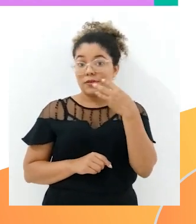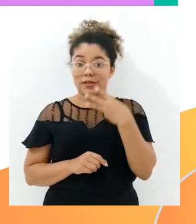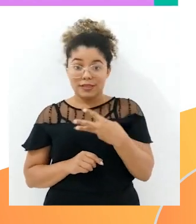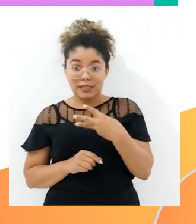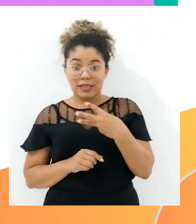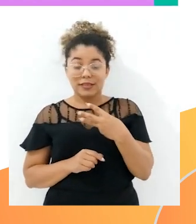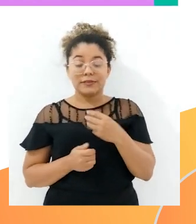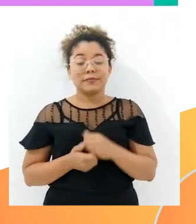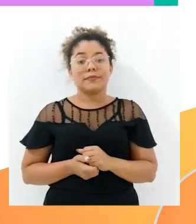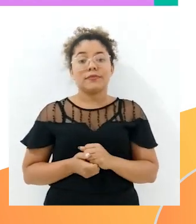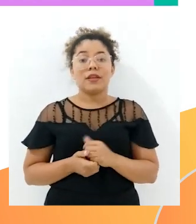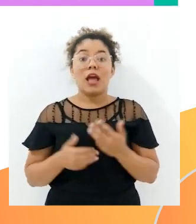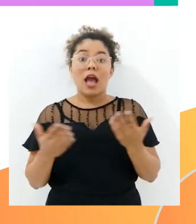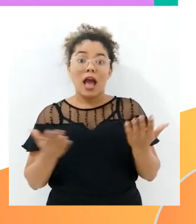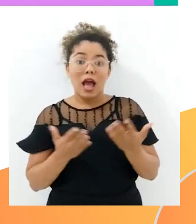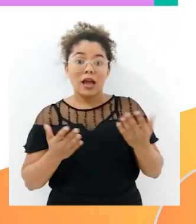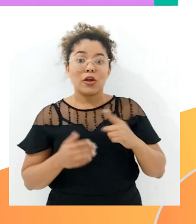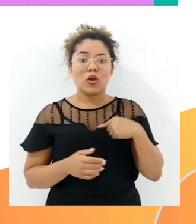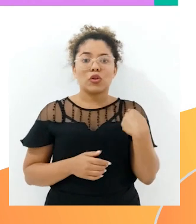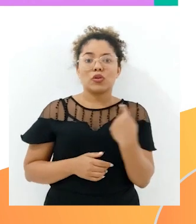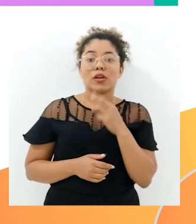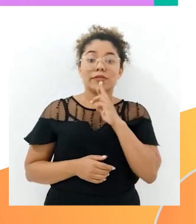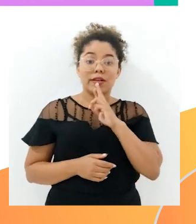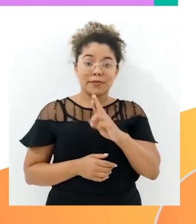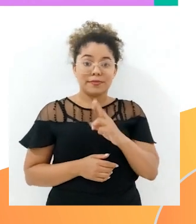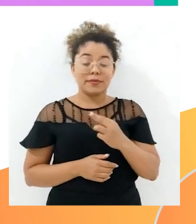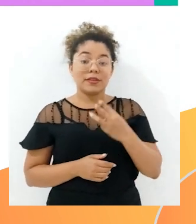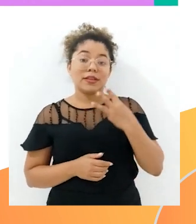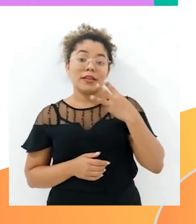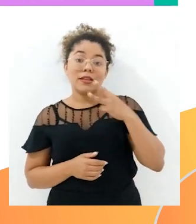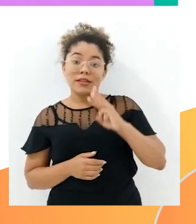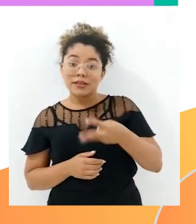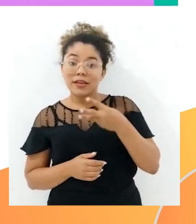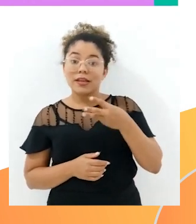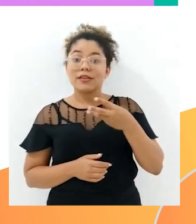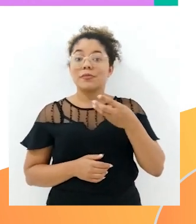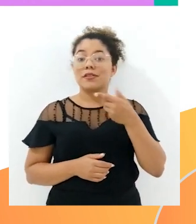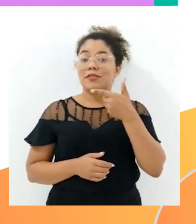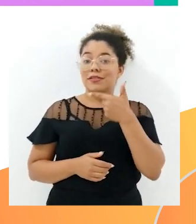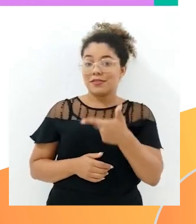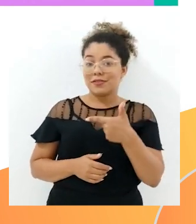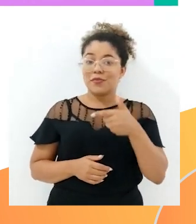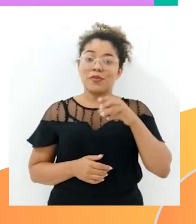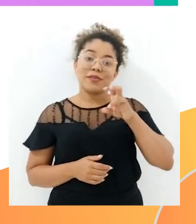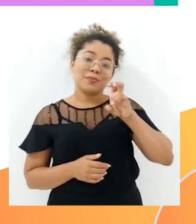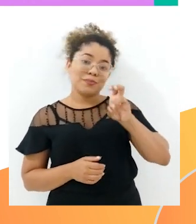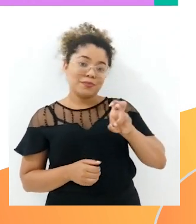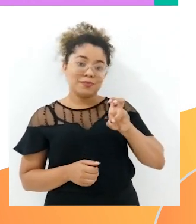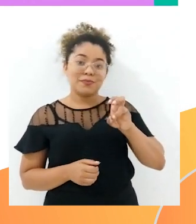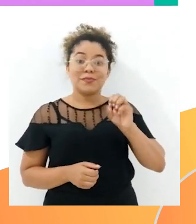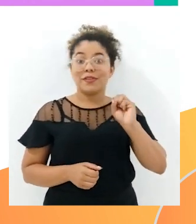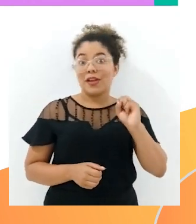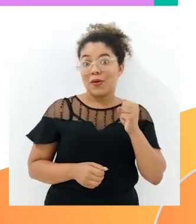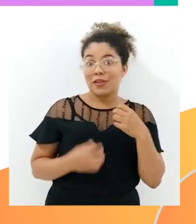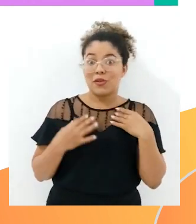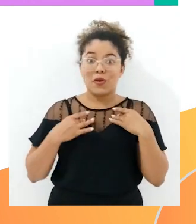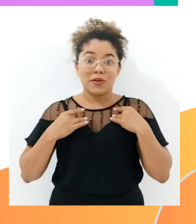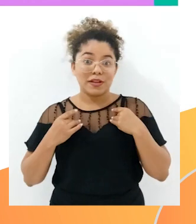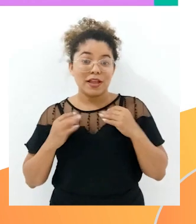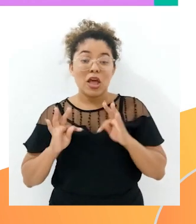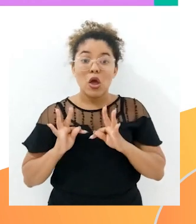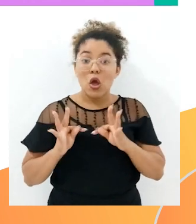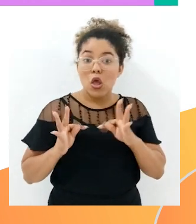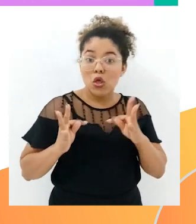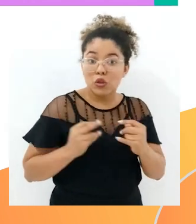3. Logo, o nosso resultado é 3.258, é o